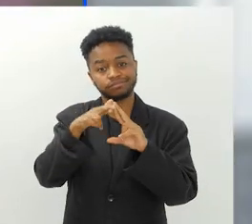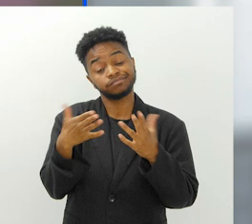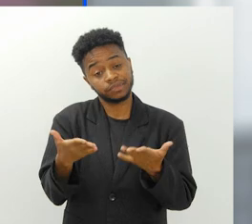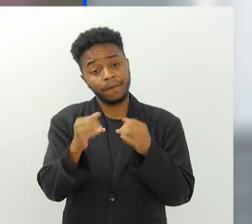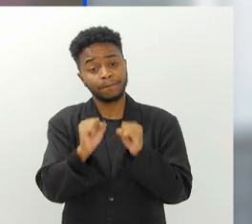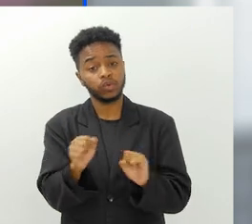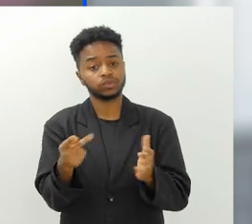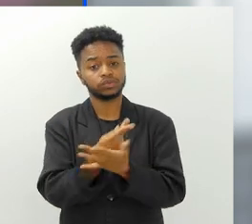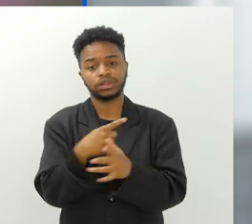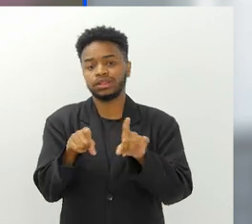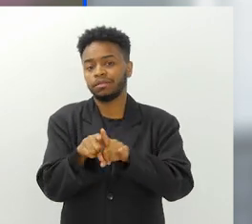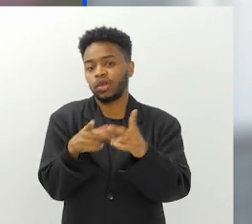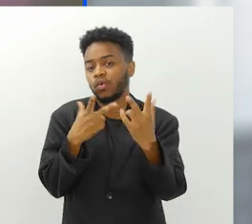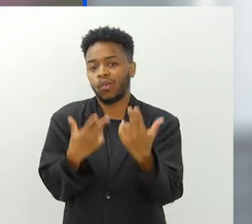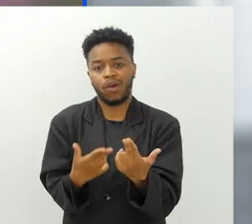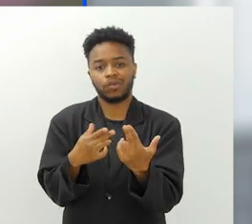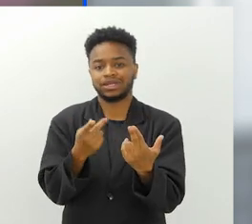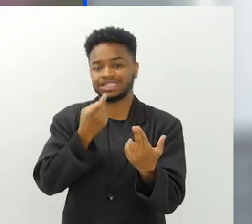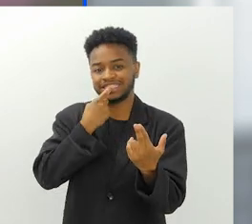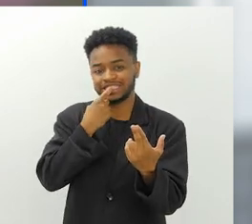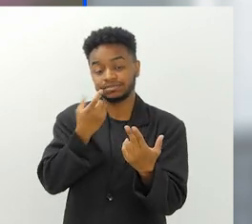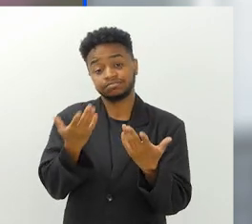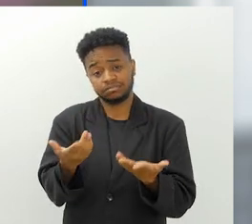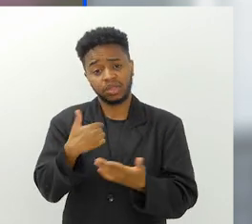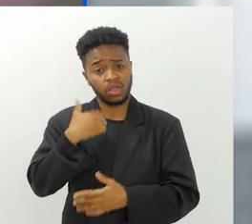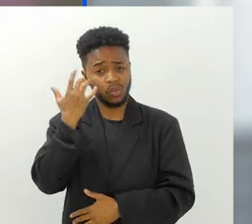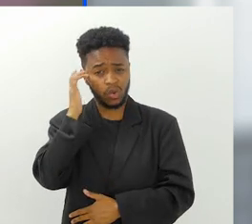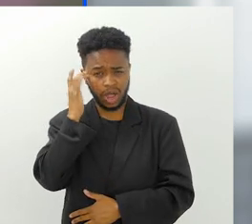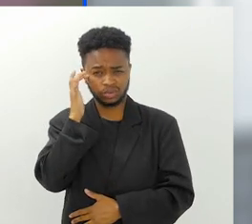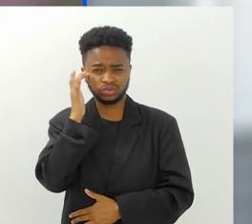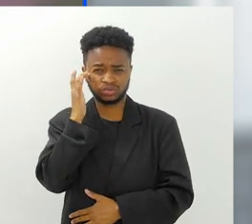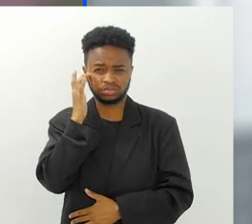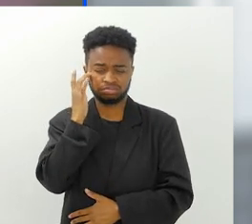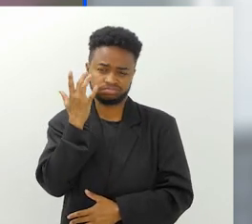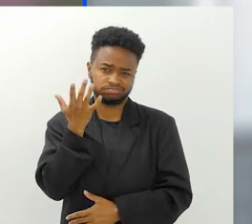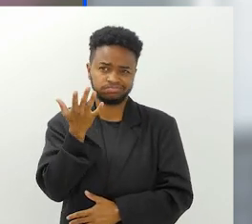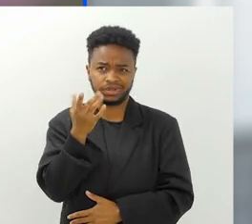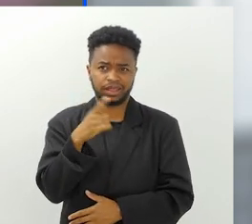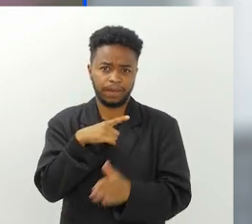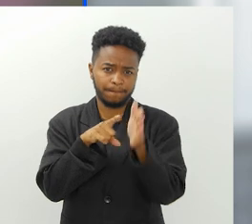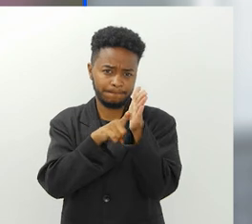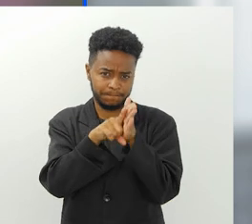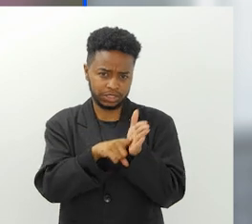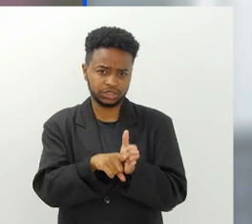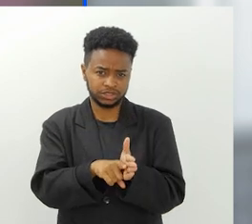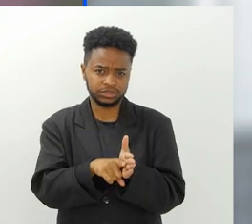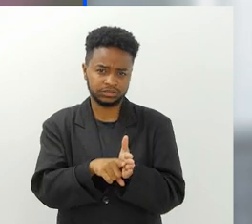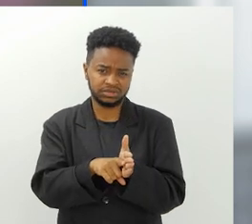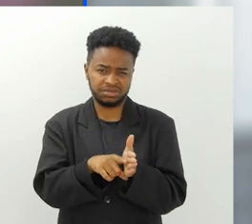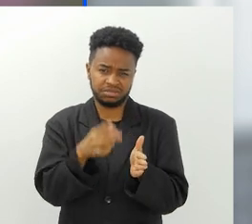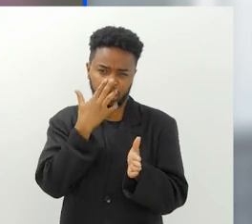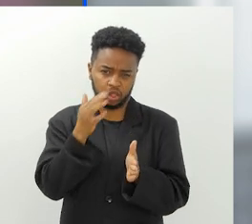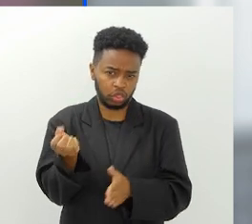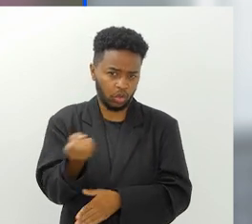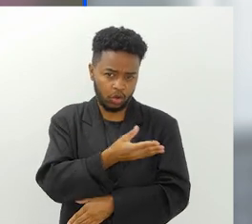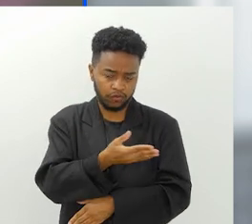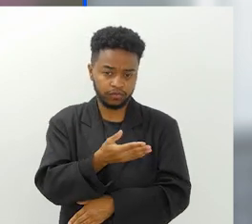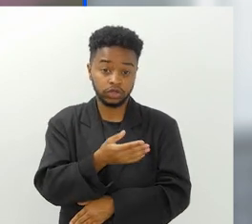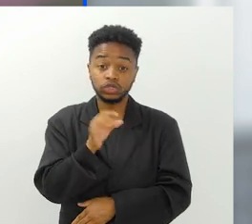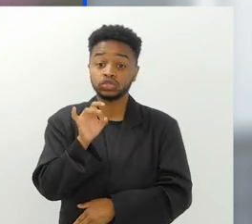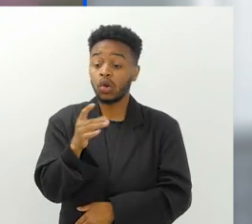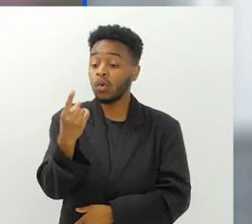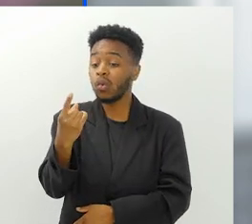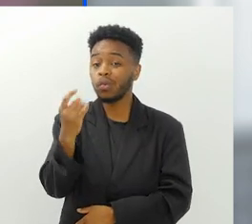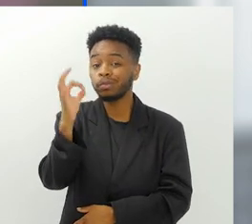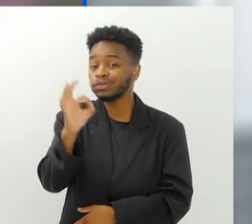E isso pode ser feito com plástico. O plástico, se não me engano, é uma pesquisa relativamente